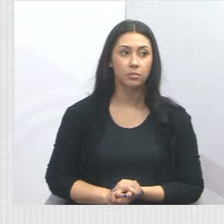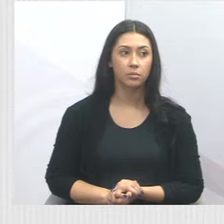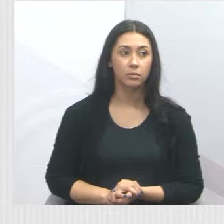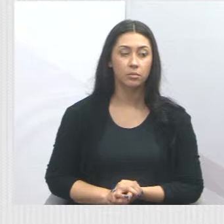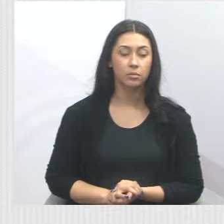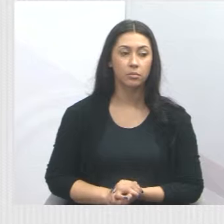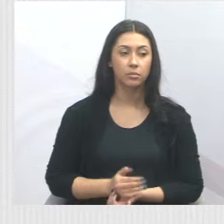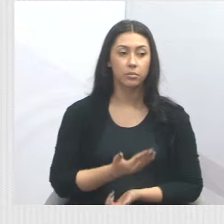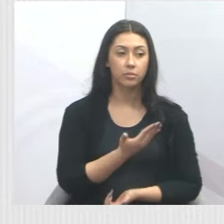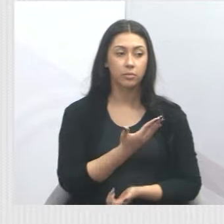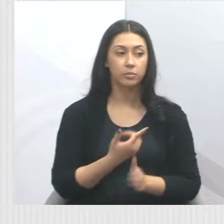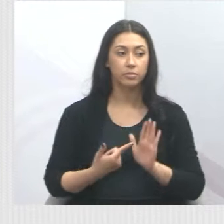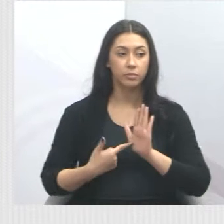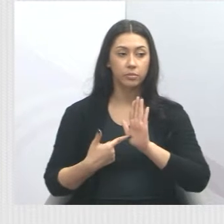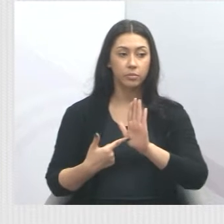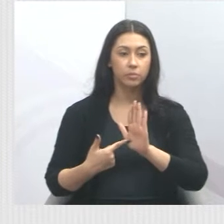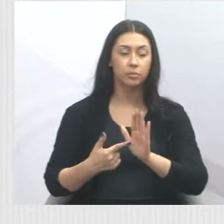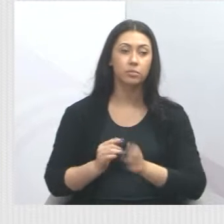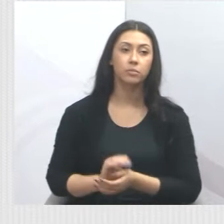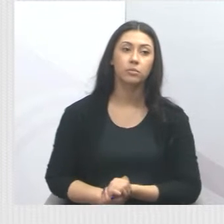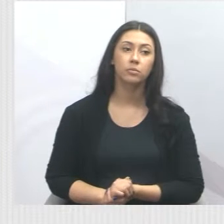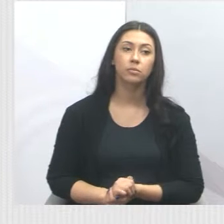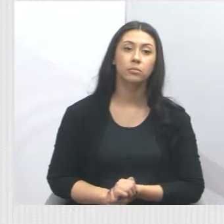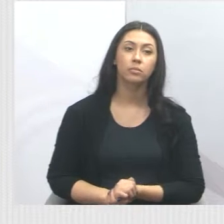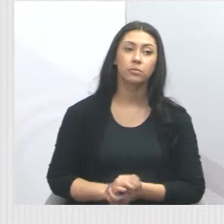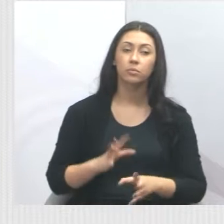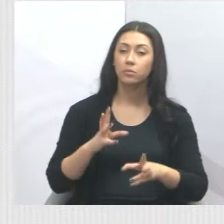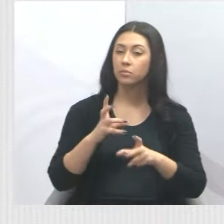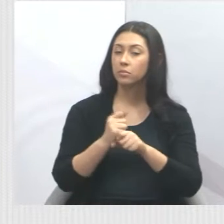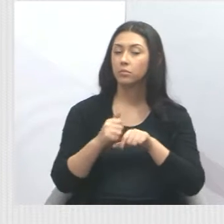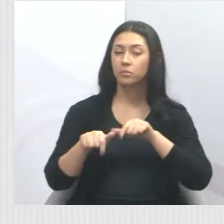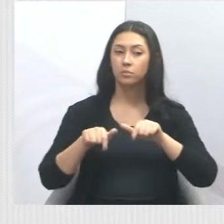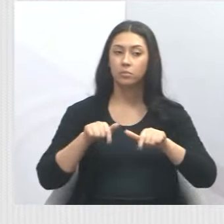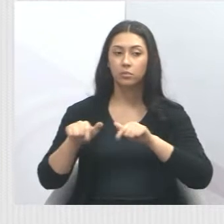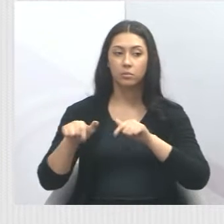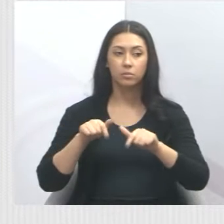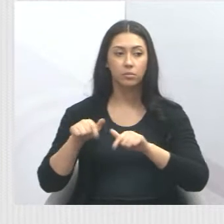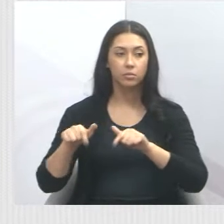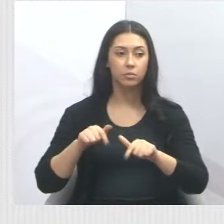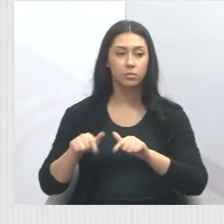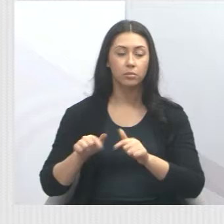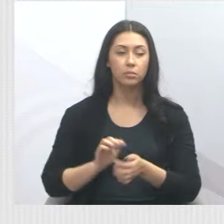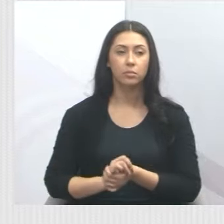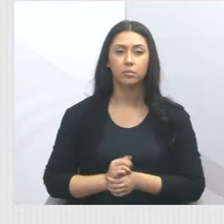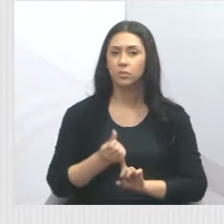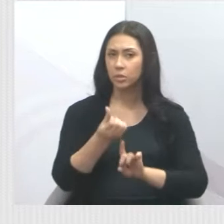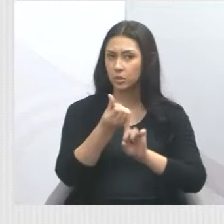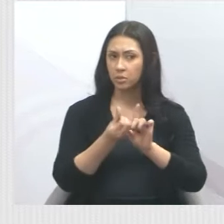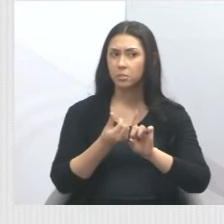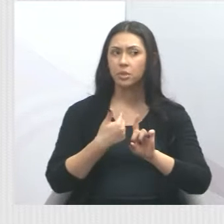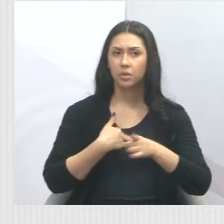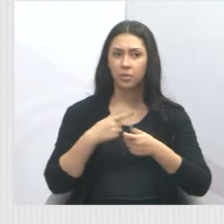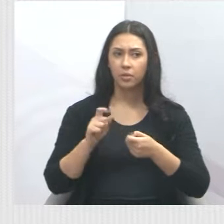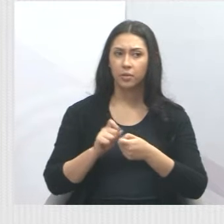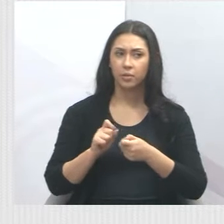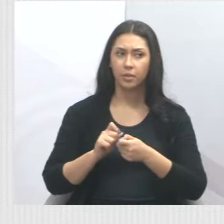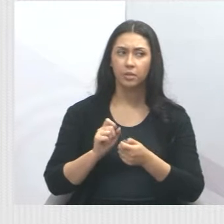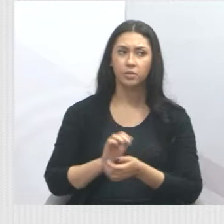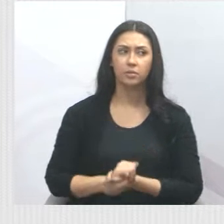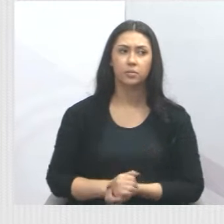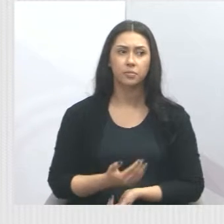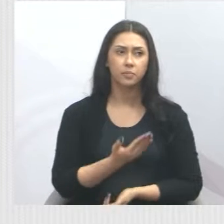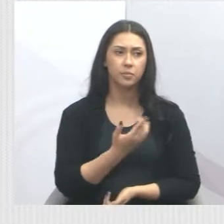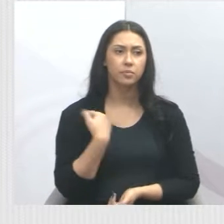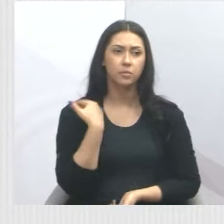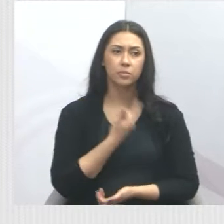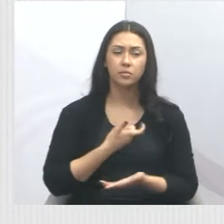Essa é uma apresentação da nossa prestação de contas, que todo semestre eu faço. Então, aí nós